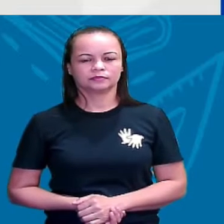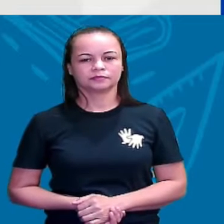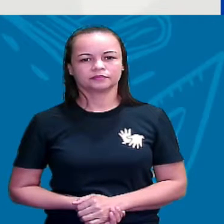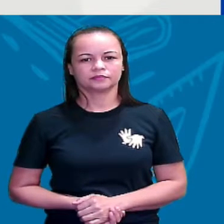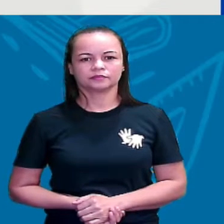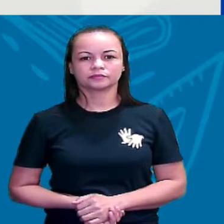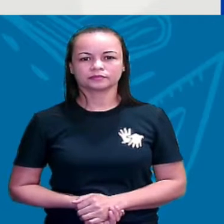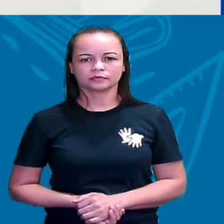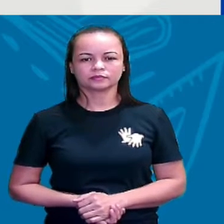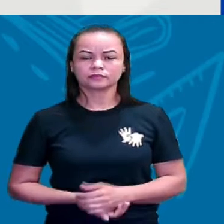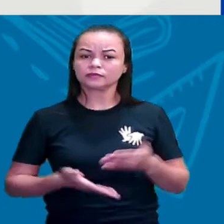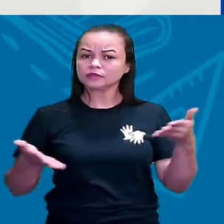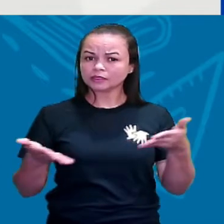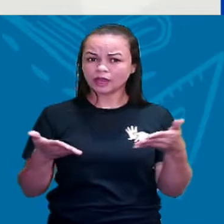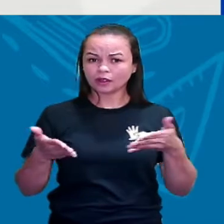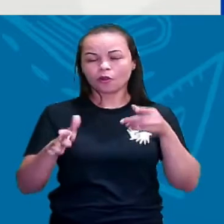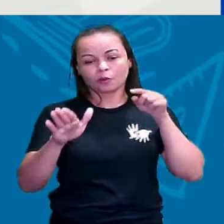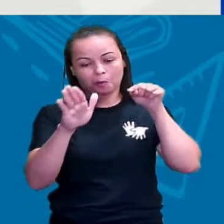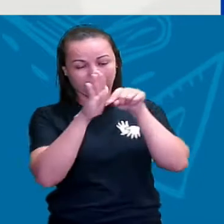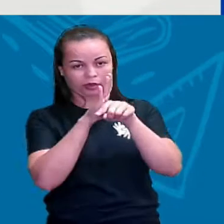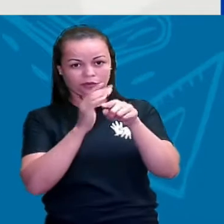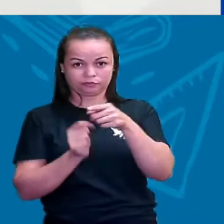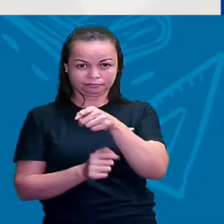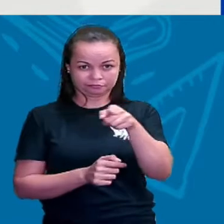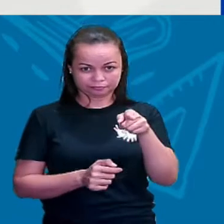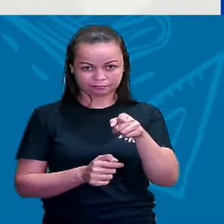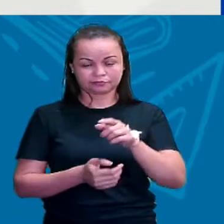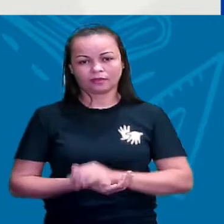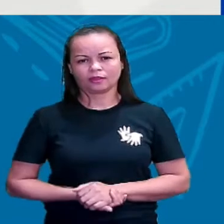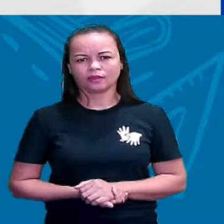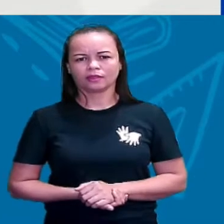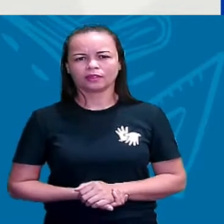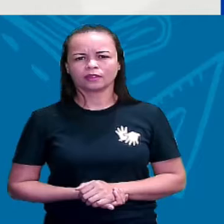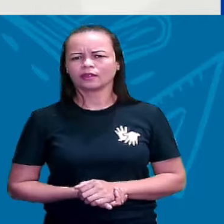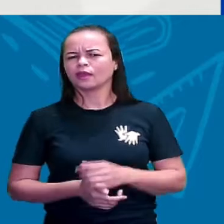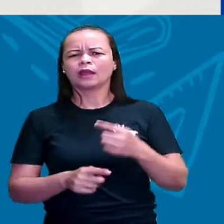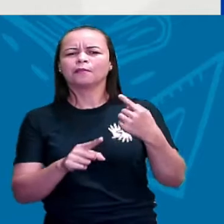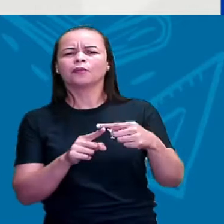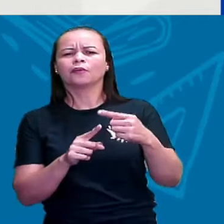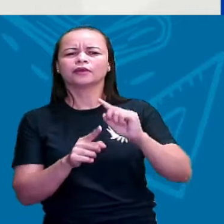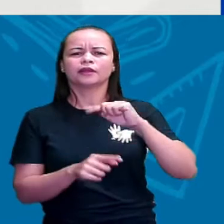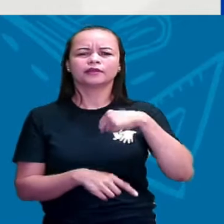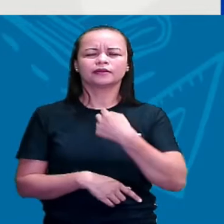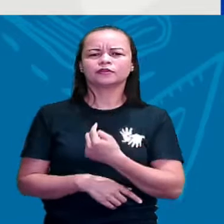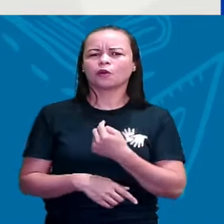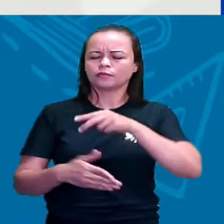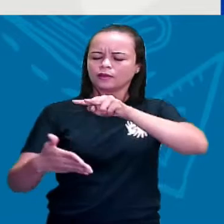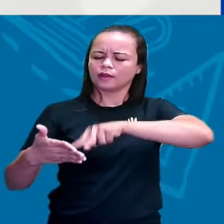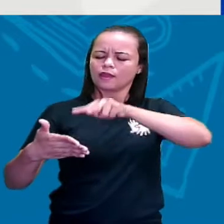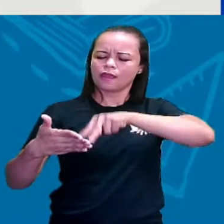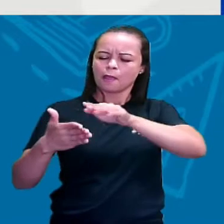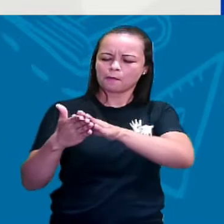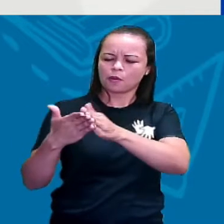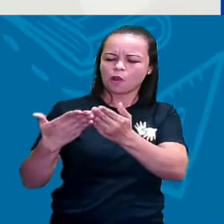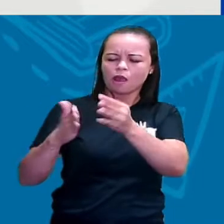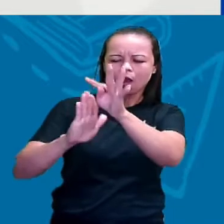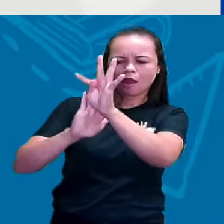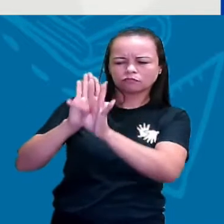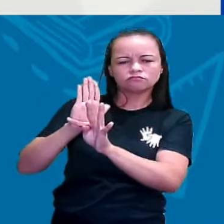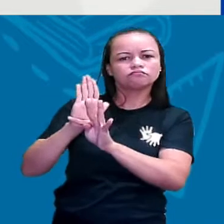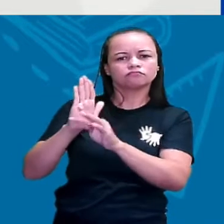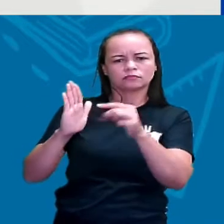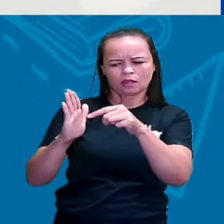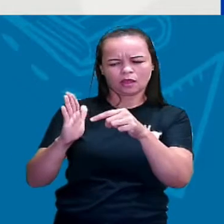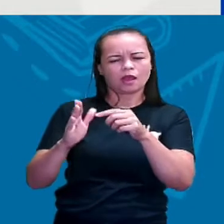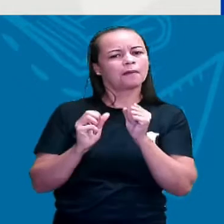Agora eu tenho uma pergunta para vocês. Por que a gente lê um texto? A gente pode fazer a